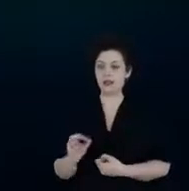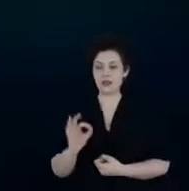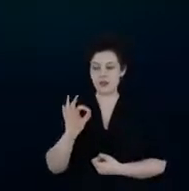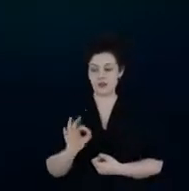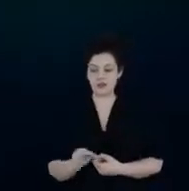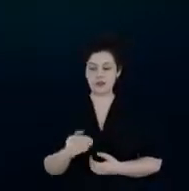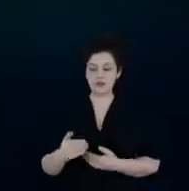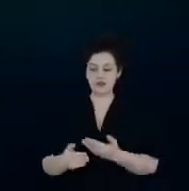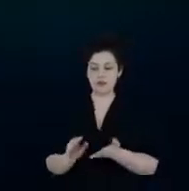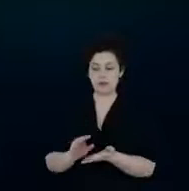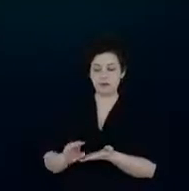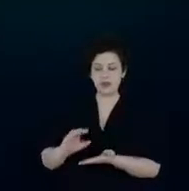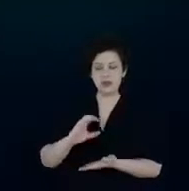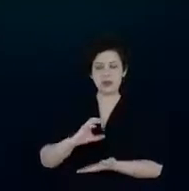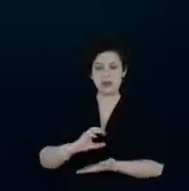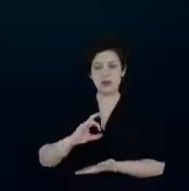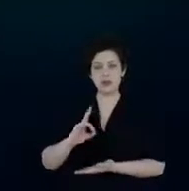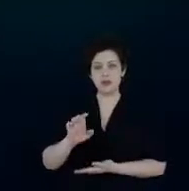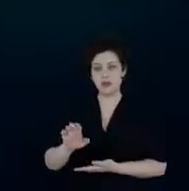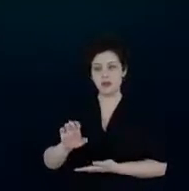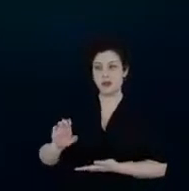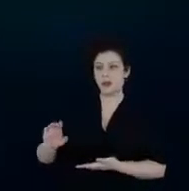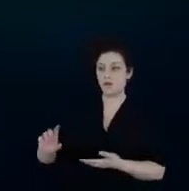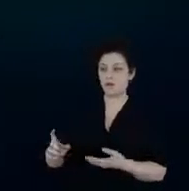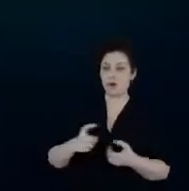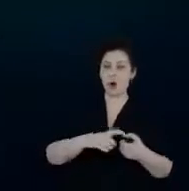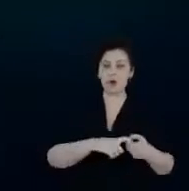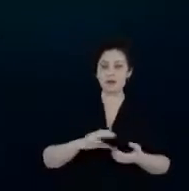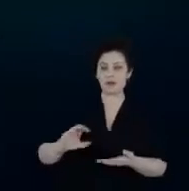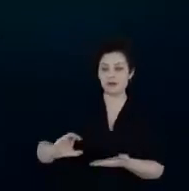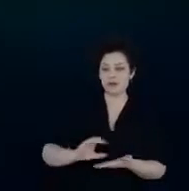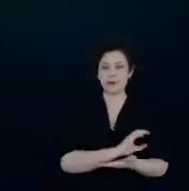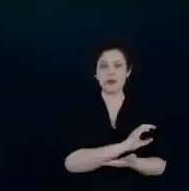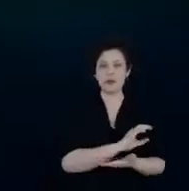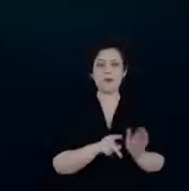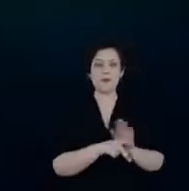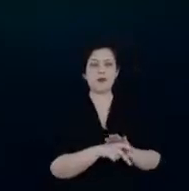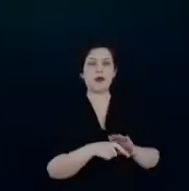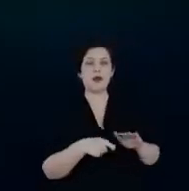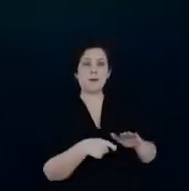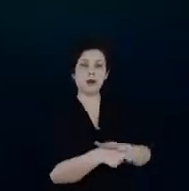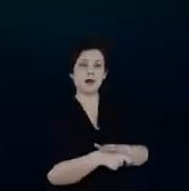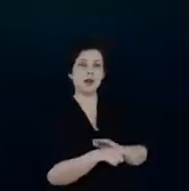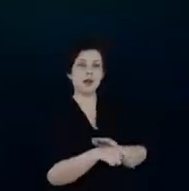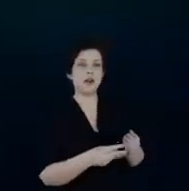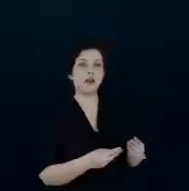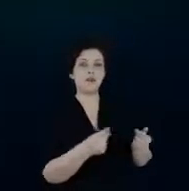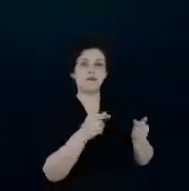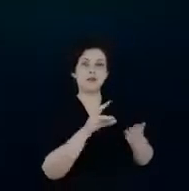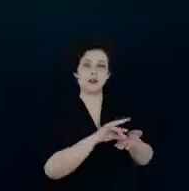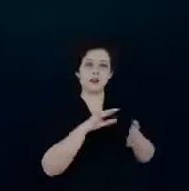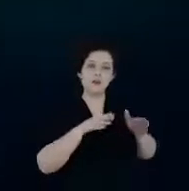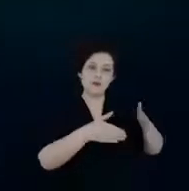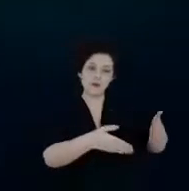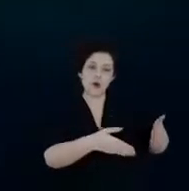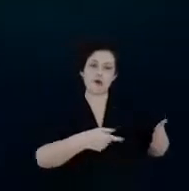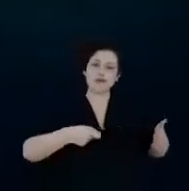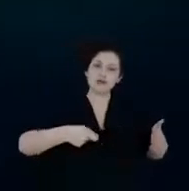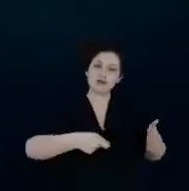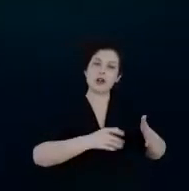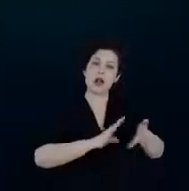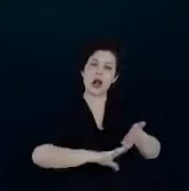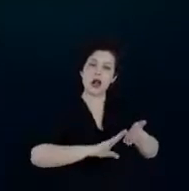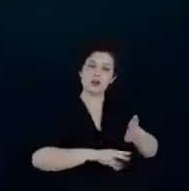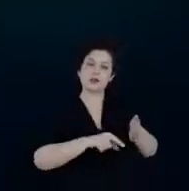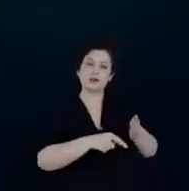indo para a CDE que ele retorne para a aplicação em eficiência energética justamente por todos